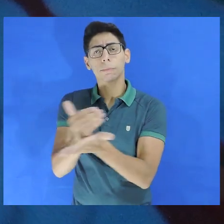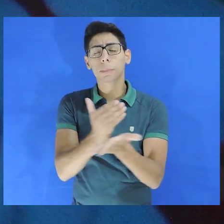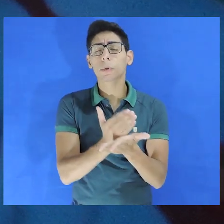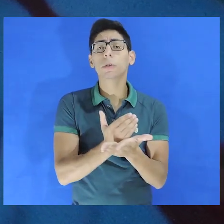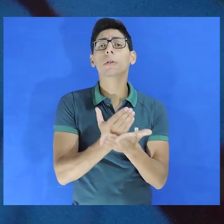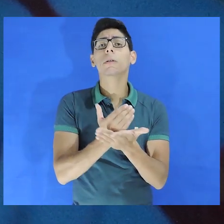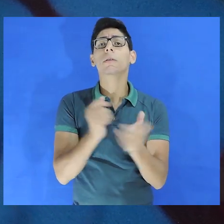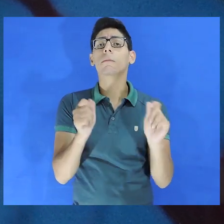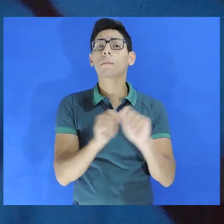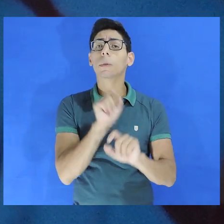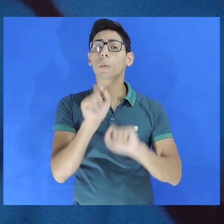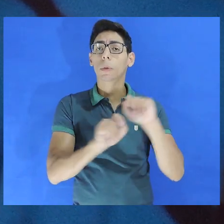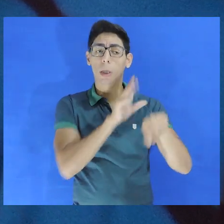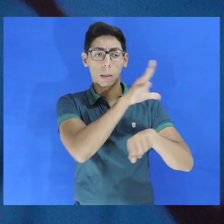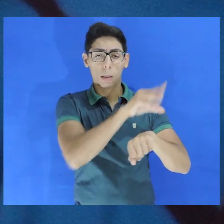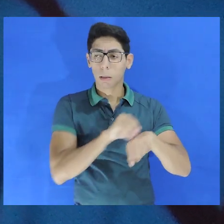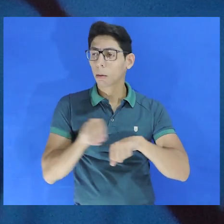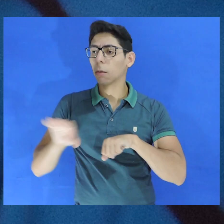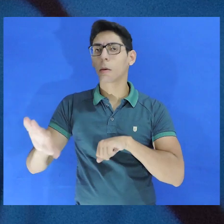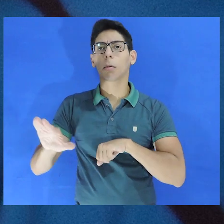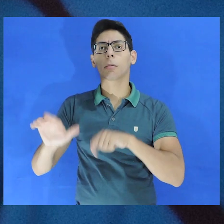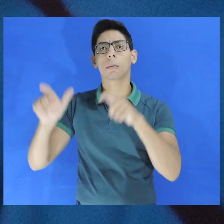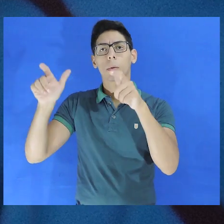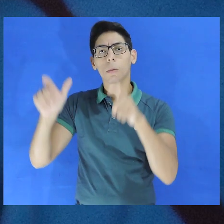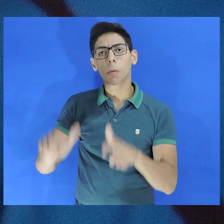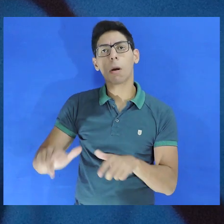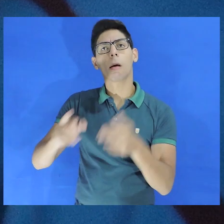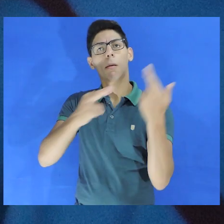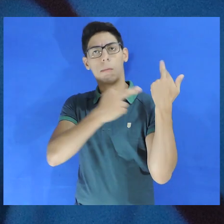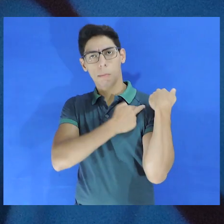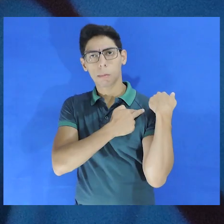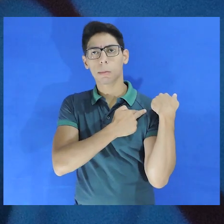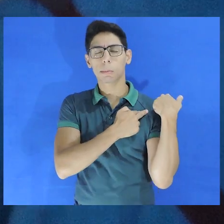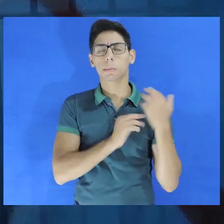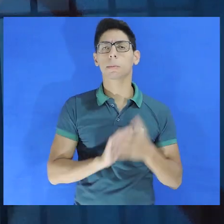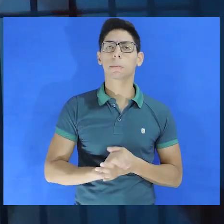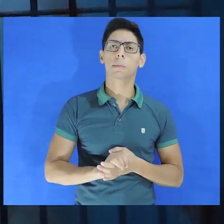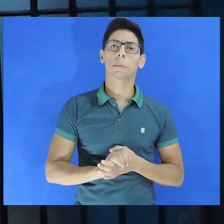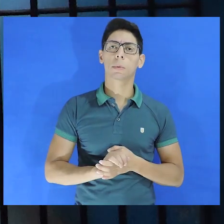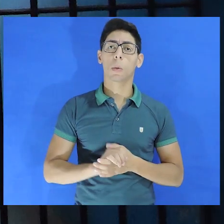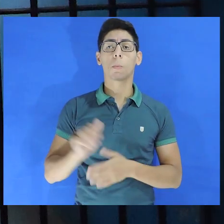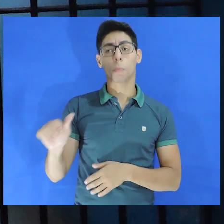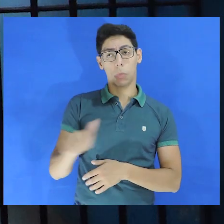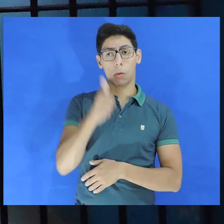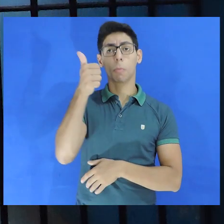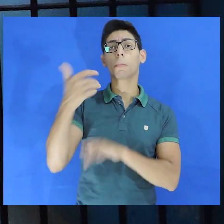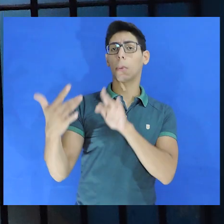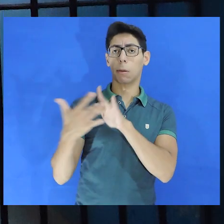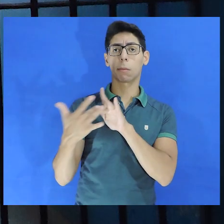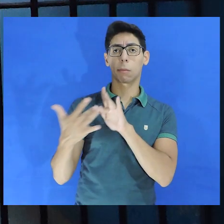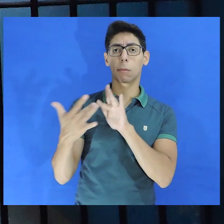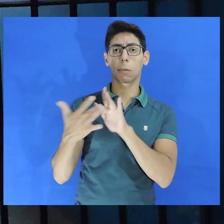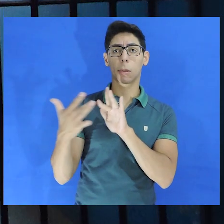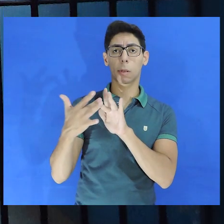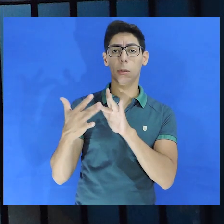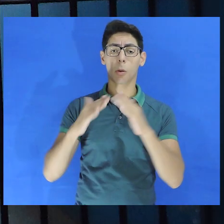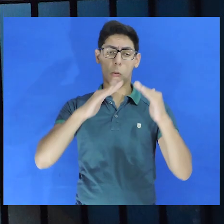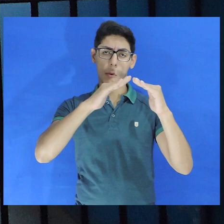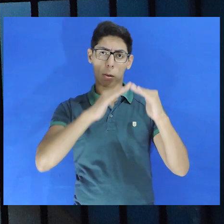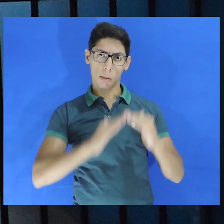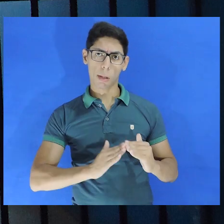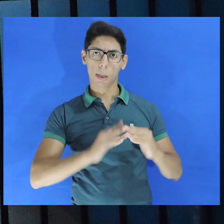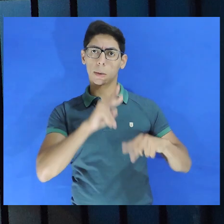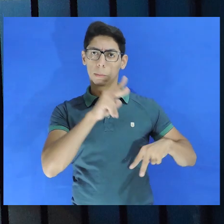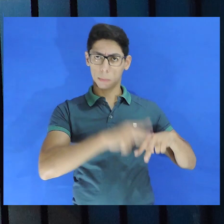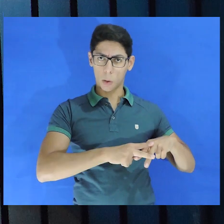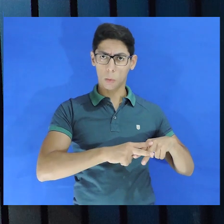demandas, dessas denúncias e vai encaminhando para os órgãos responsáveis. Exatamente desta forma. O primeiro contato